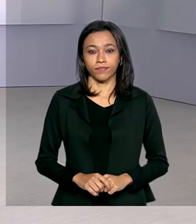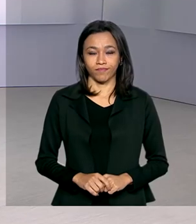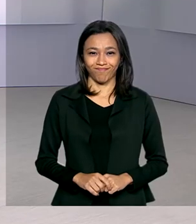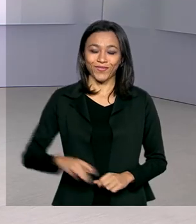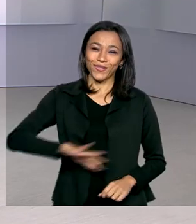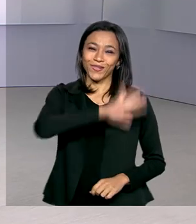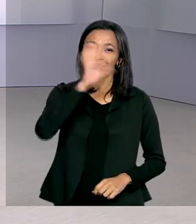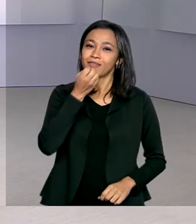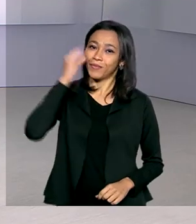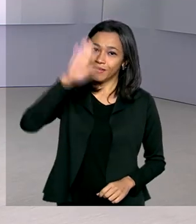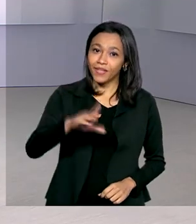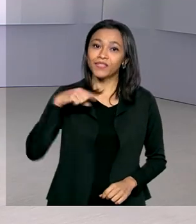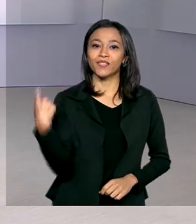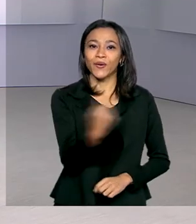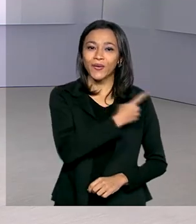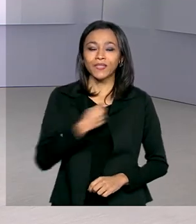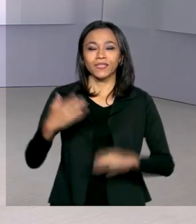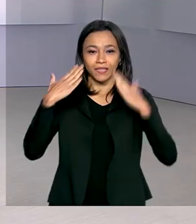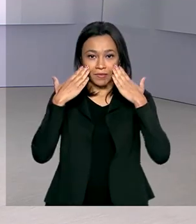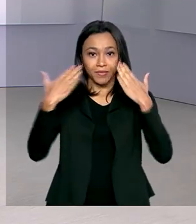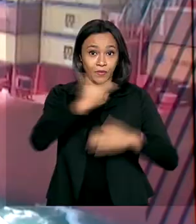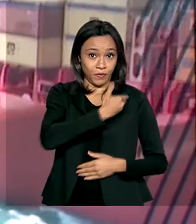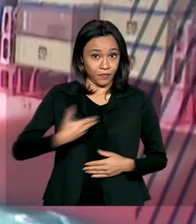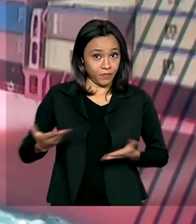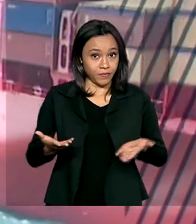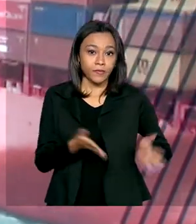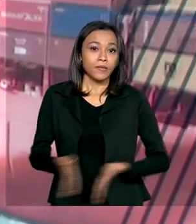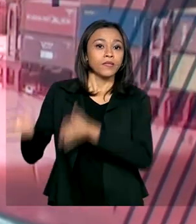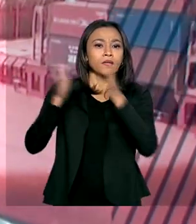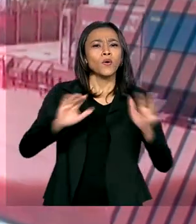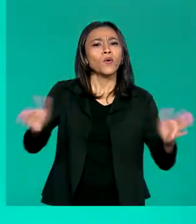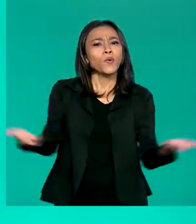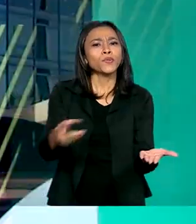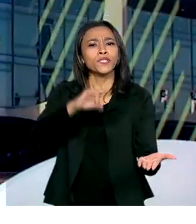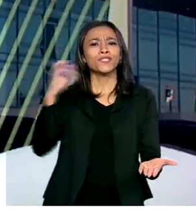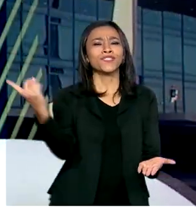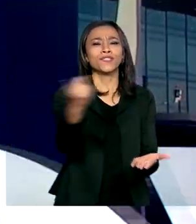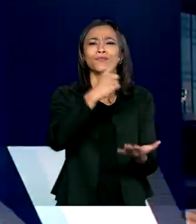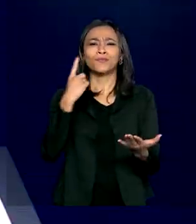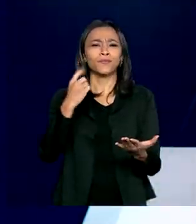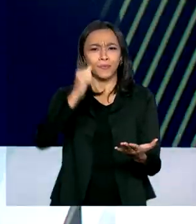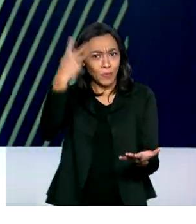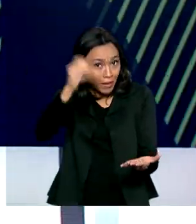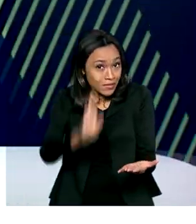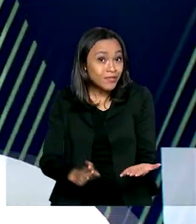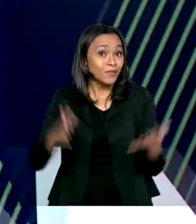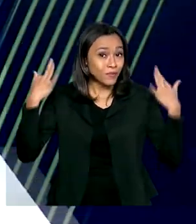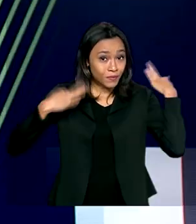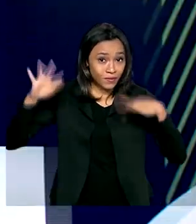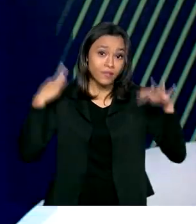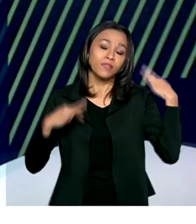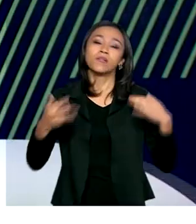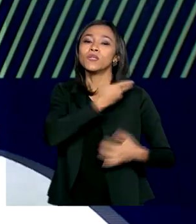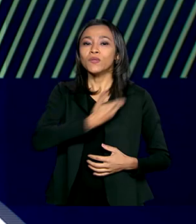Olá, boa tarde. Estamos de volta com o Governo Agora. Hoje é Dia Nacional do Turismo e o Governo Federal anunciou